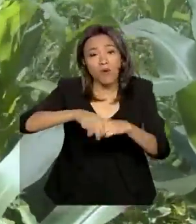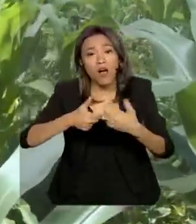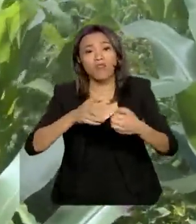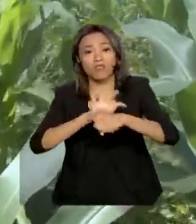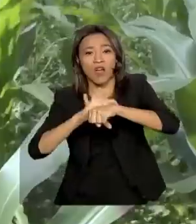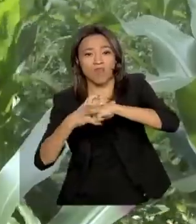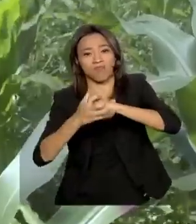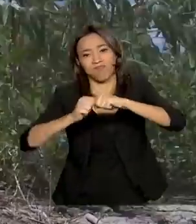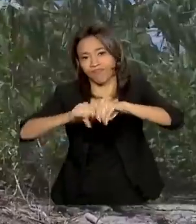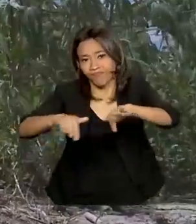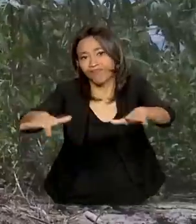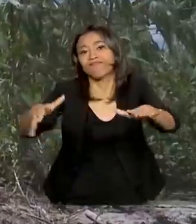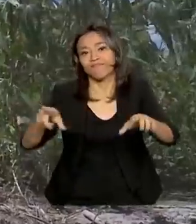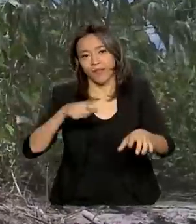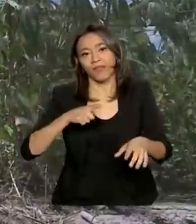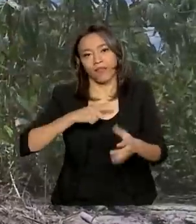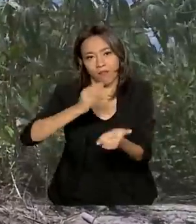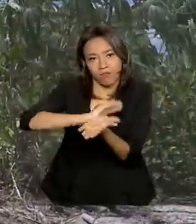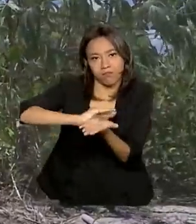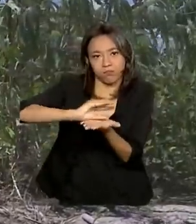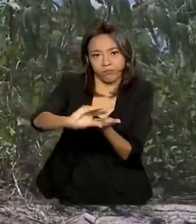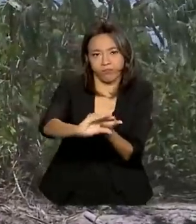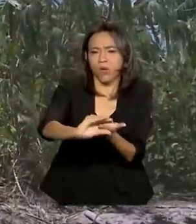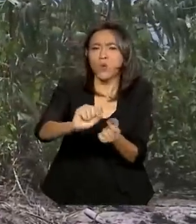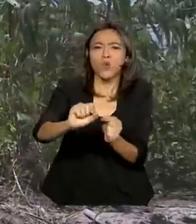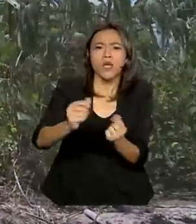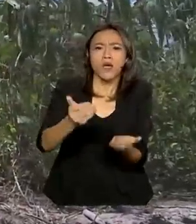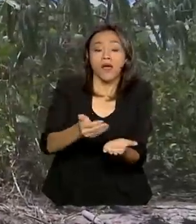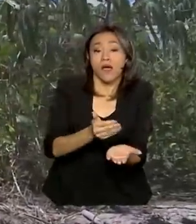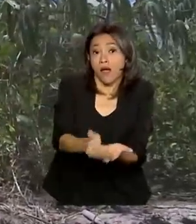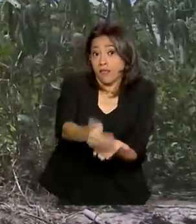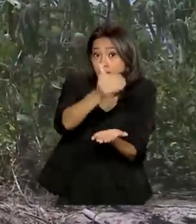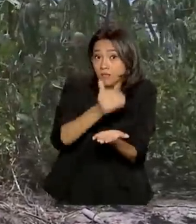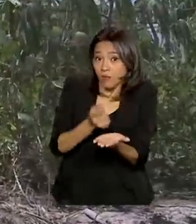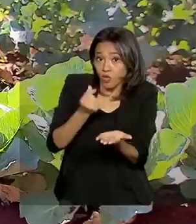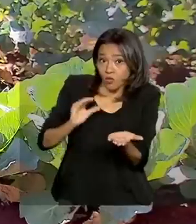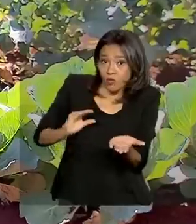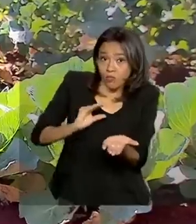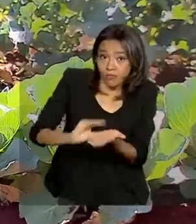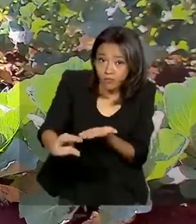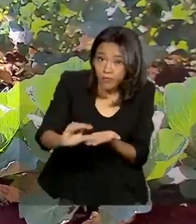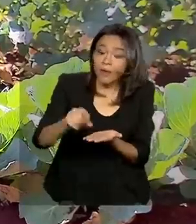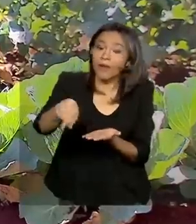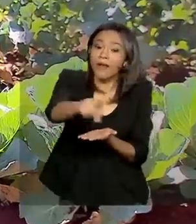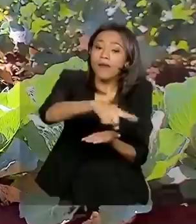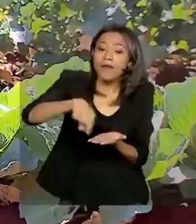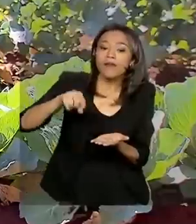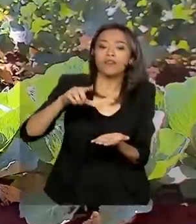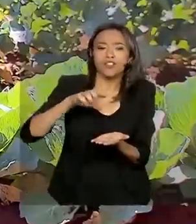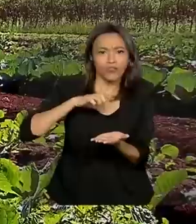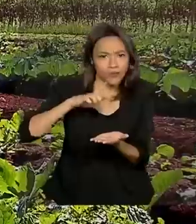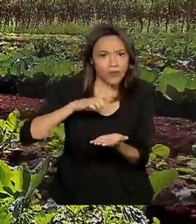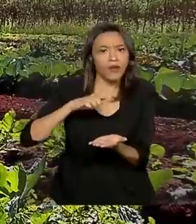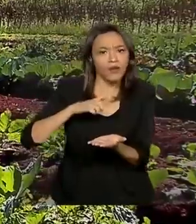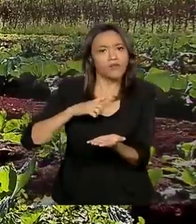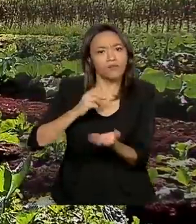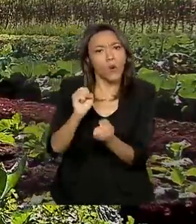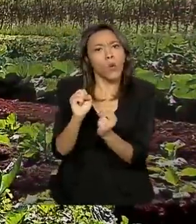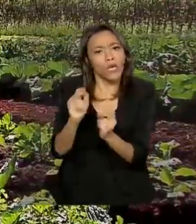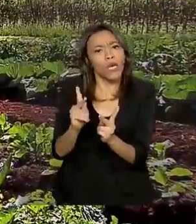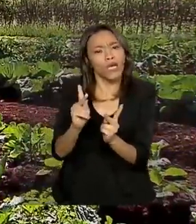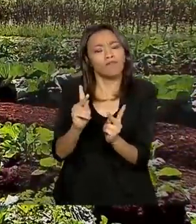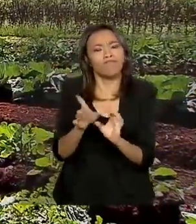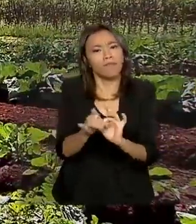do coronavírus. A antecipação significa que os agricultores que tiveram o benefício concedido em